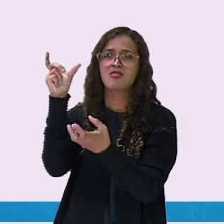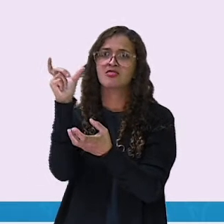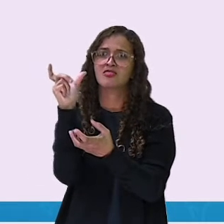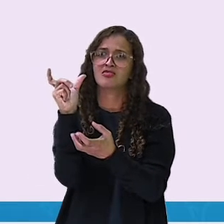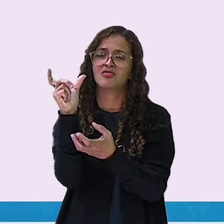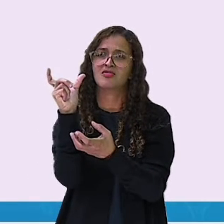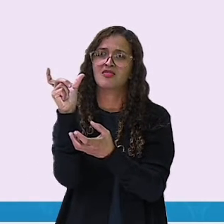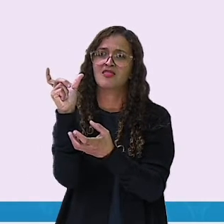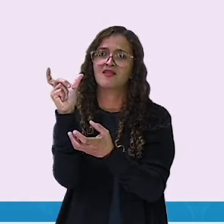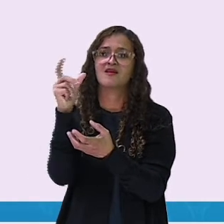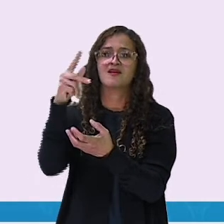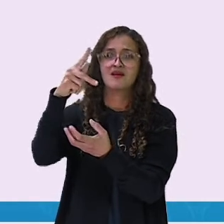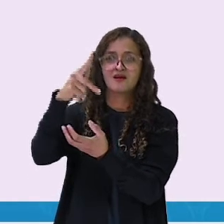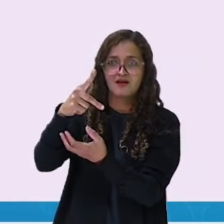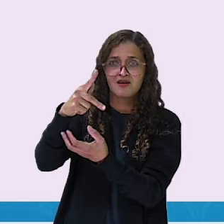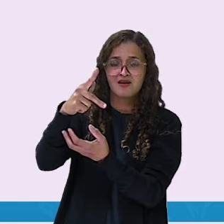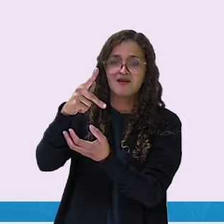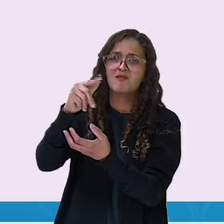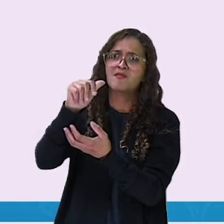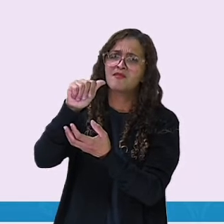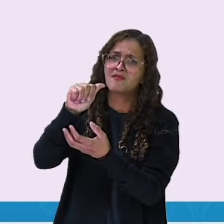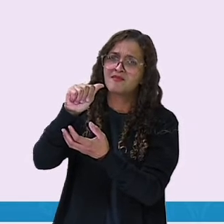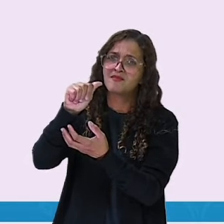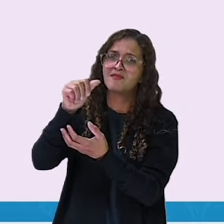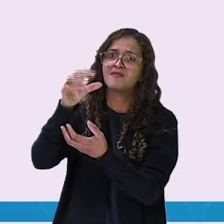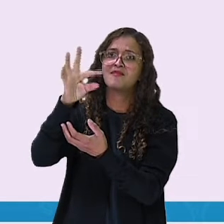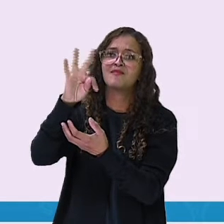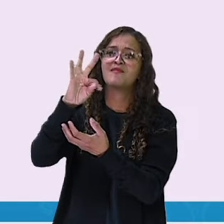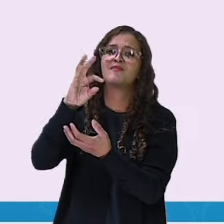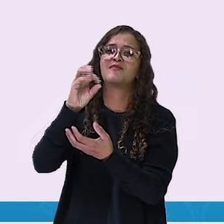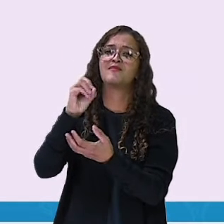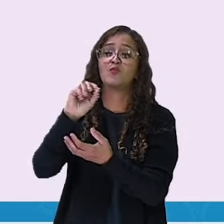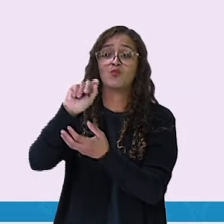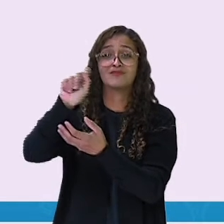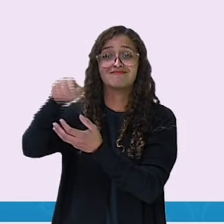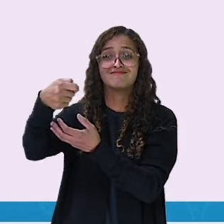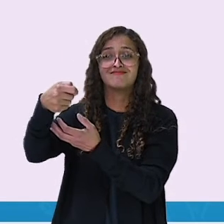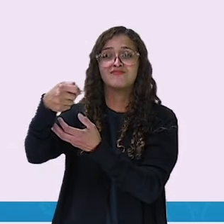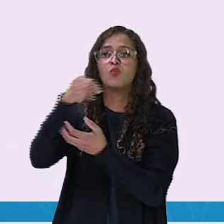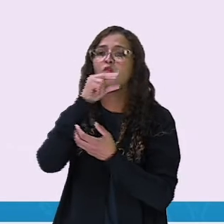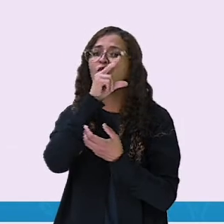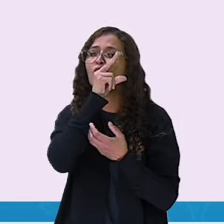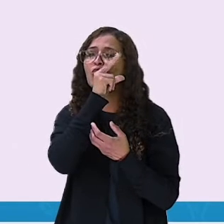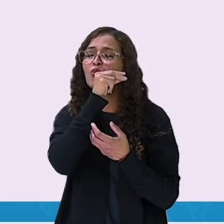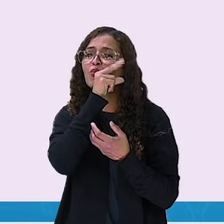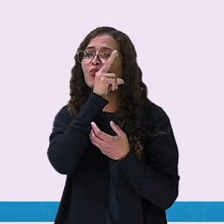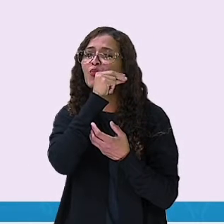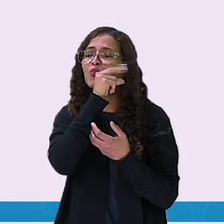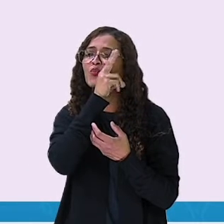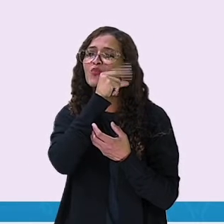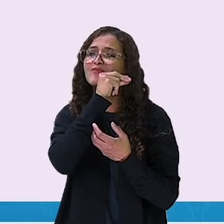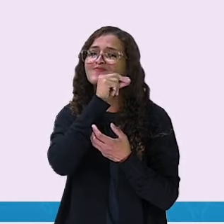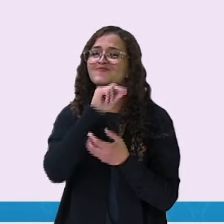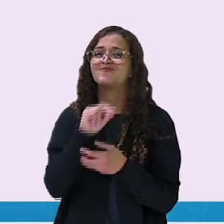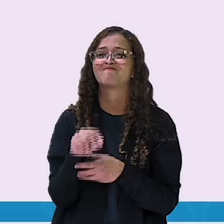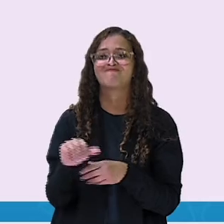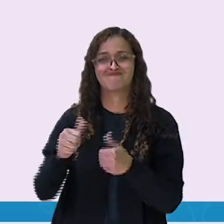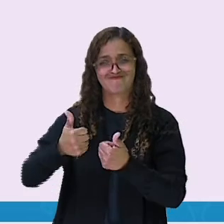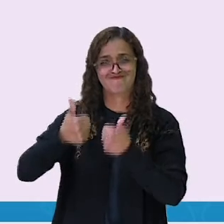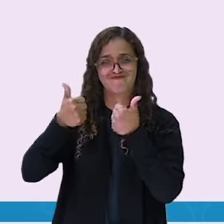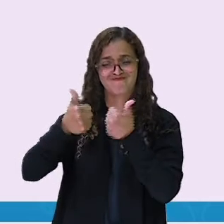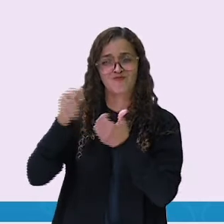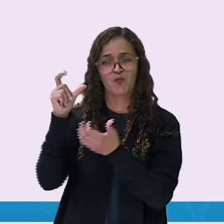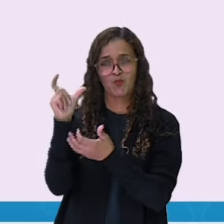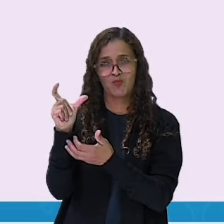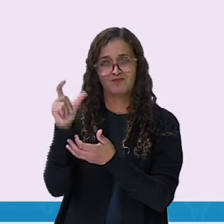Formei a palavra pató. Muito bem! Mais uma